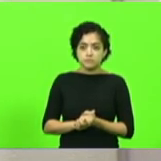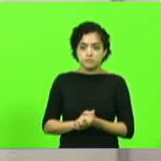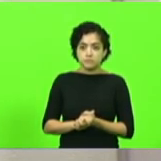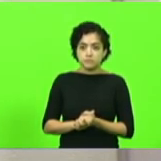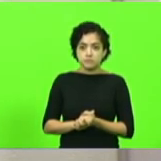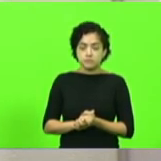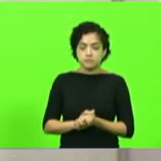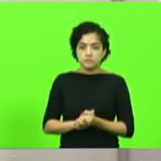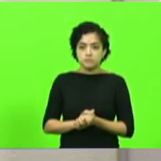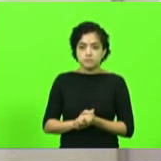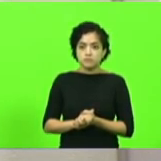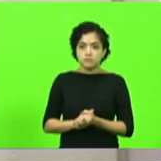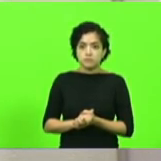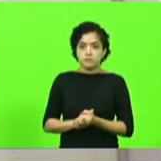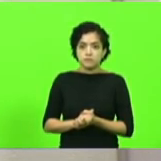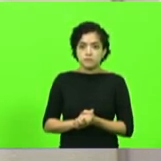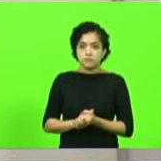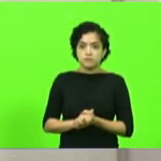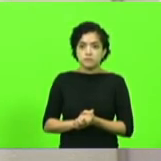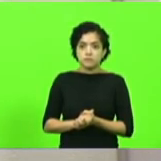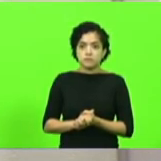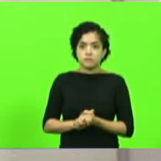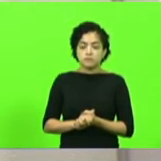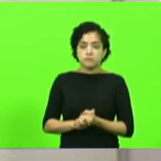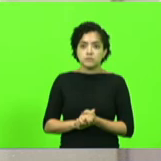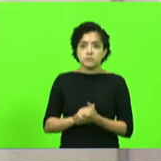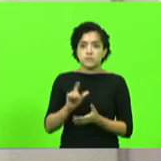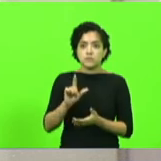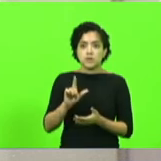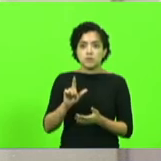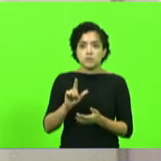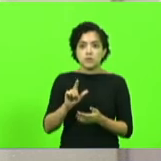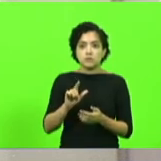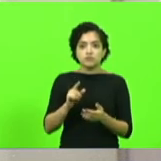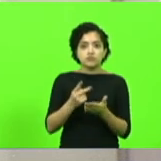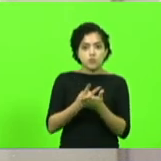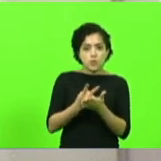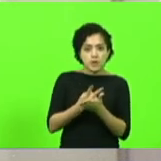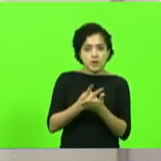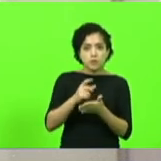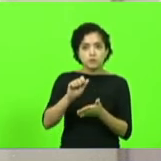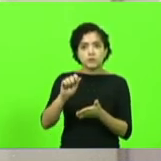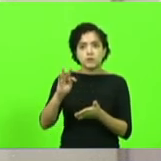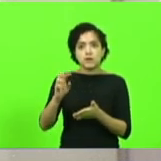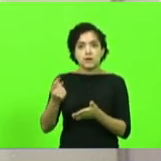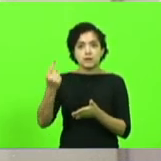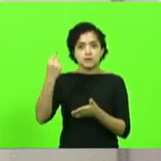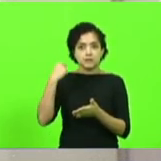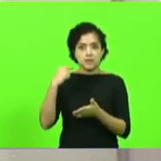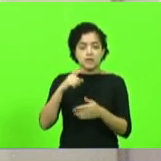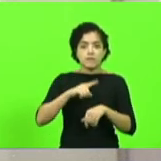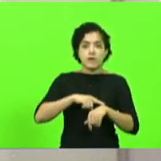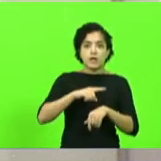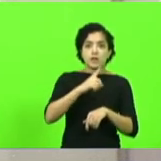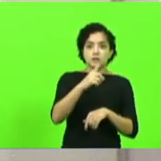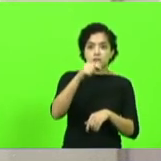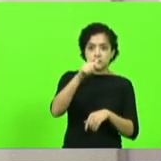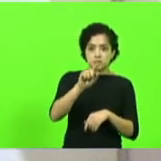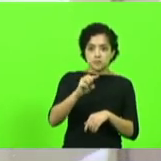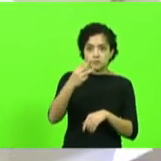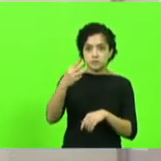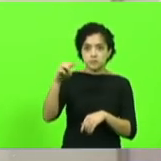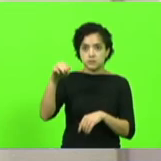Sr. Presidente, temos uma pequena divergência que na ata anterior fala 17h37min.